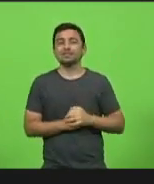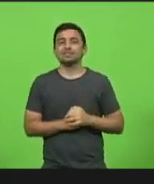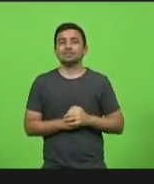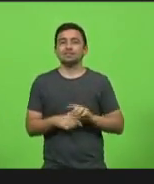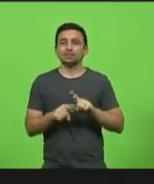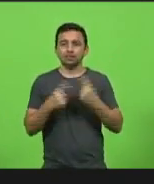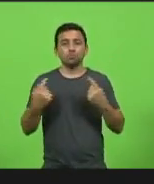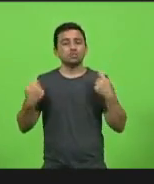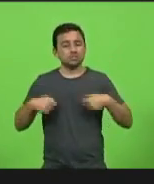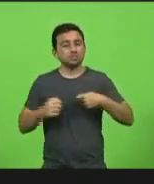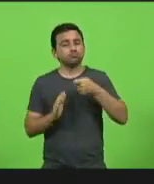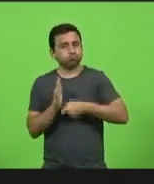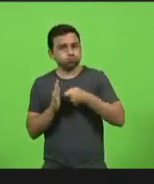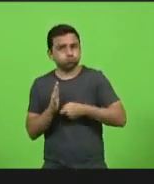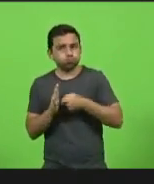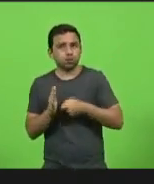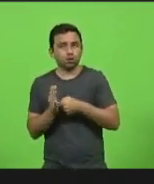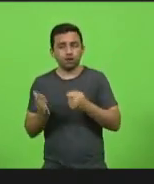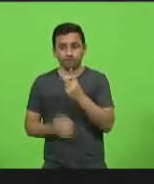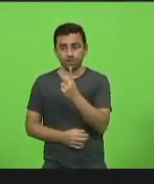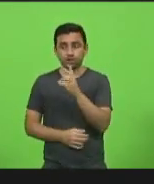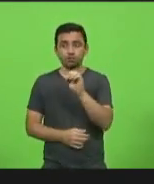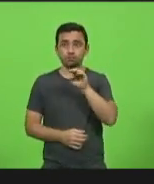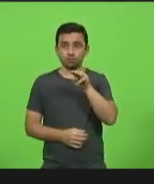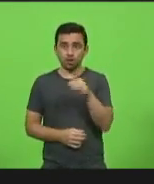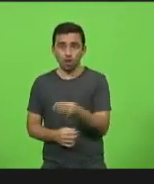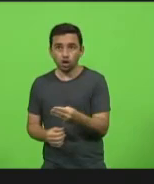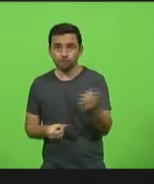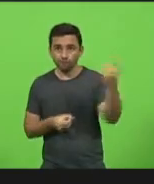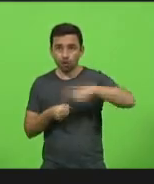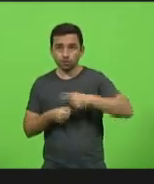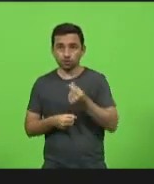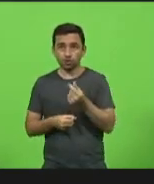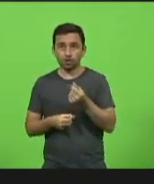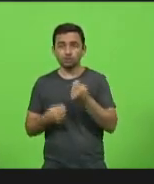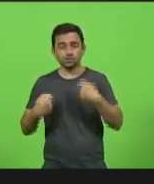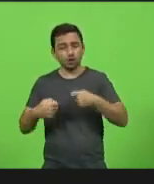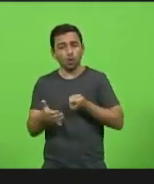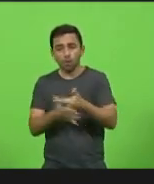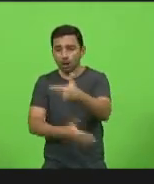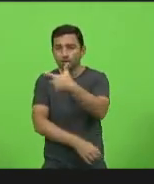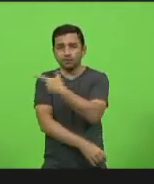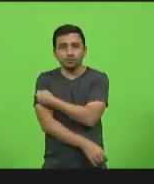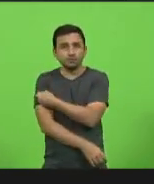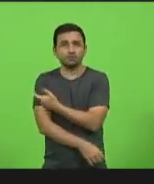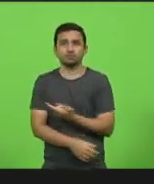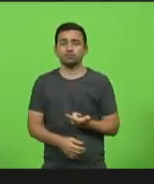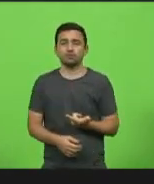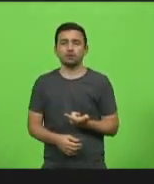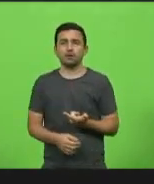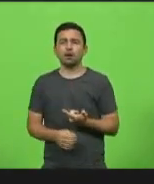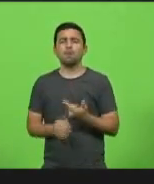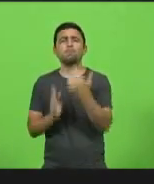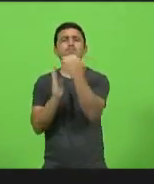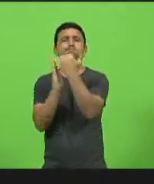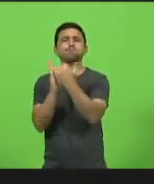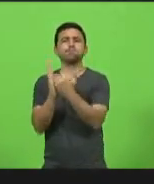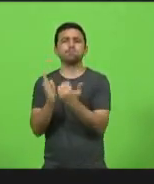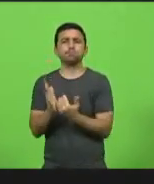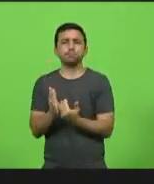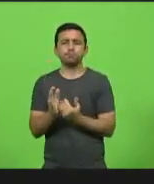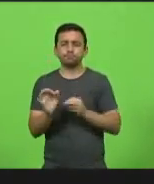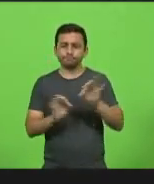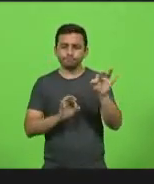esses 20 milhões que foram devolvidos, que comprem 400, 500 mil doses de vacina, que o plano estadual de vacinação, para quê? Para que? ver o seguinte.